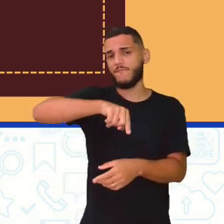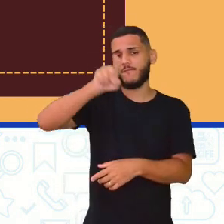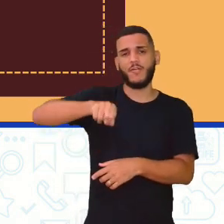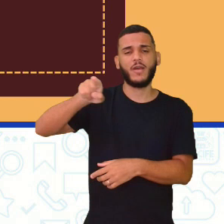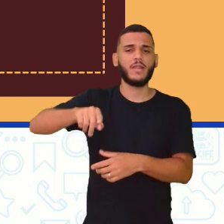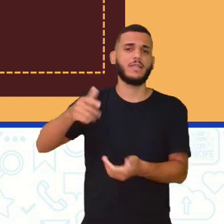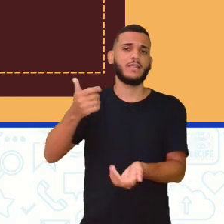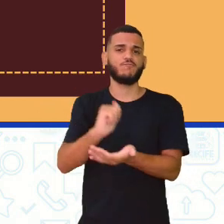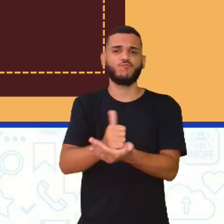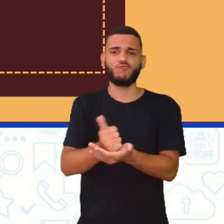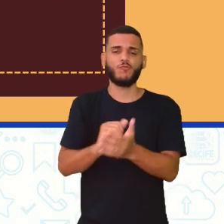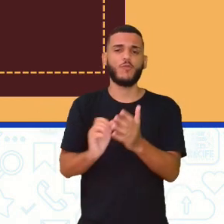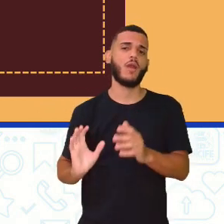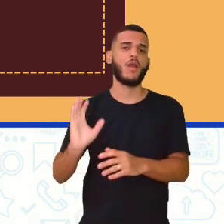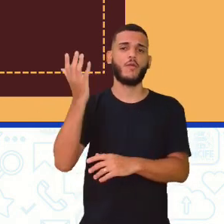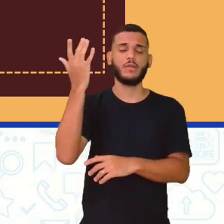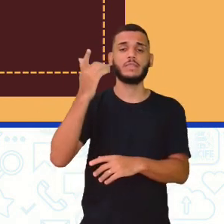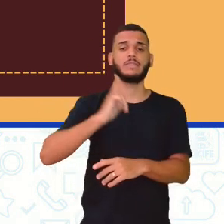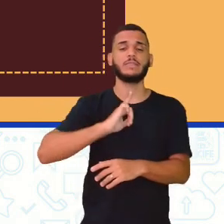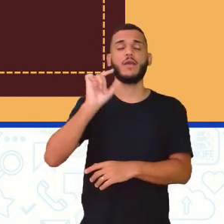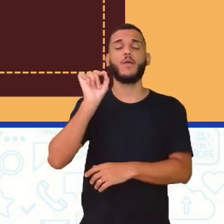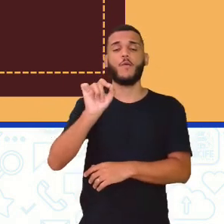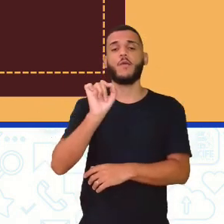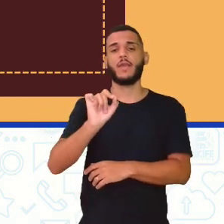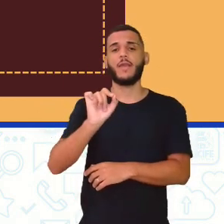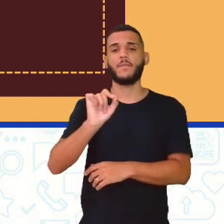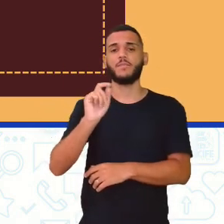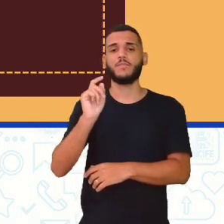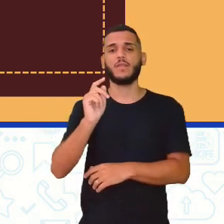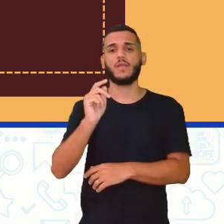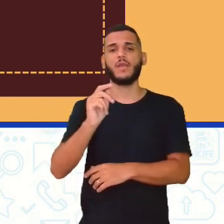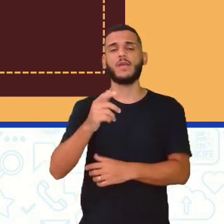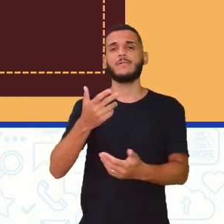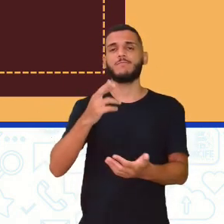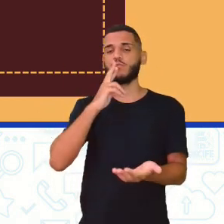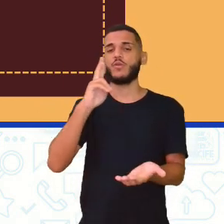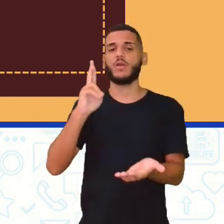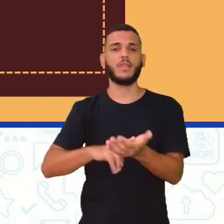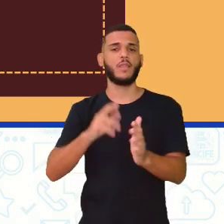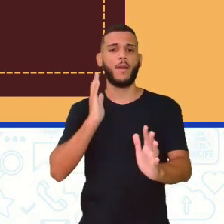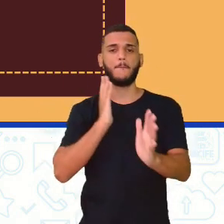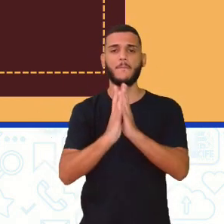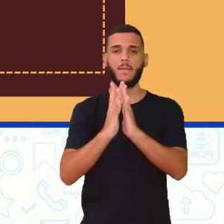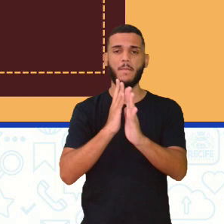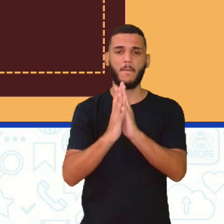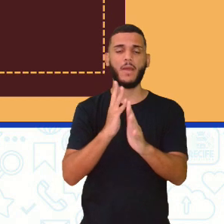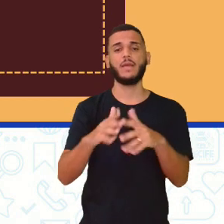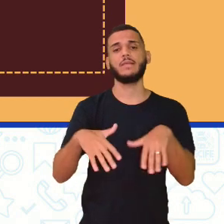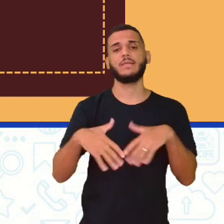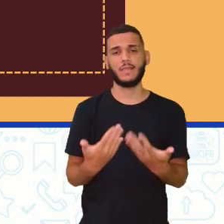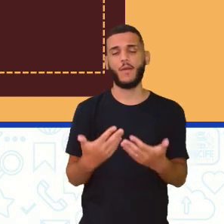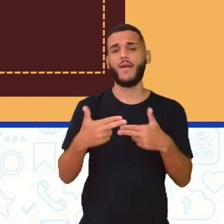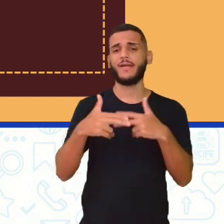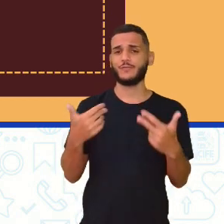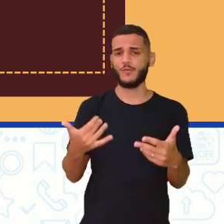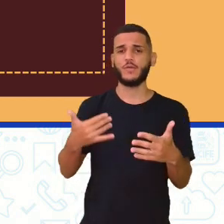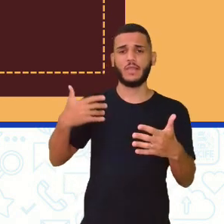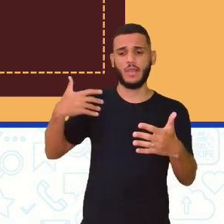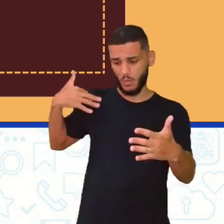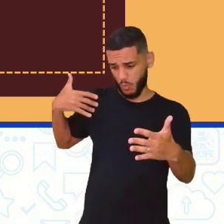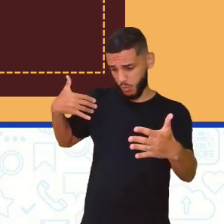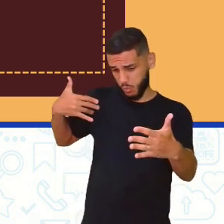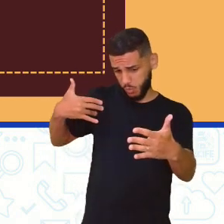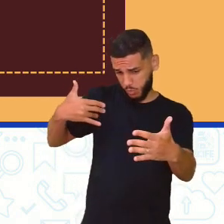acontecerem. E aí, ter um resultado mais dinâmico. Então, vejam que as coisas não acontecem da noite pro dia, né?